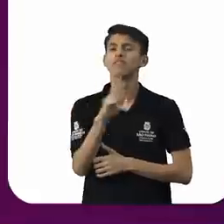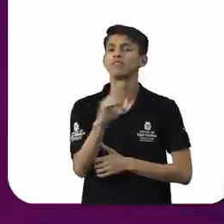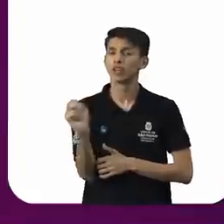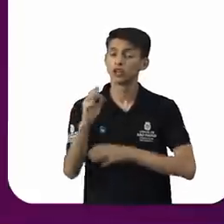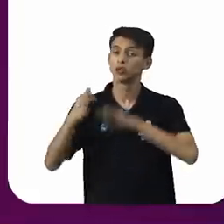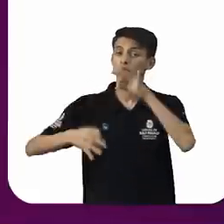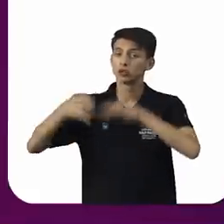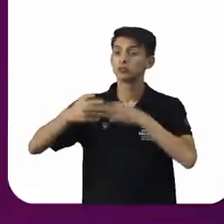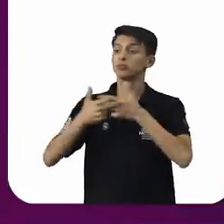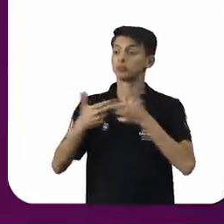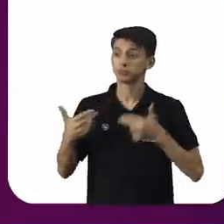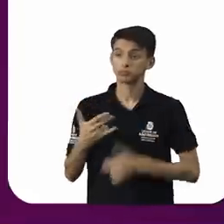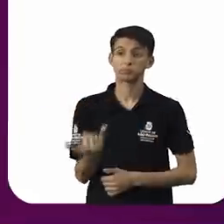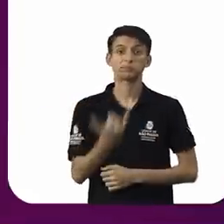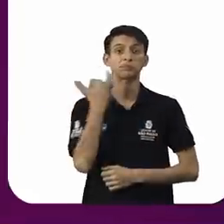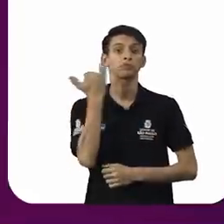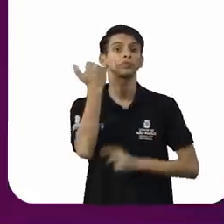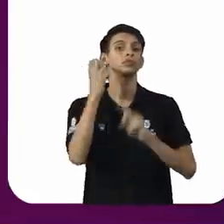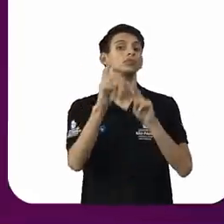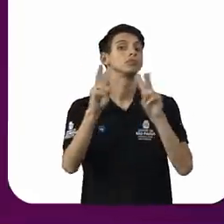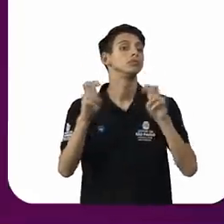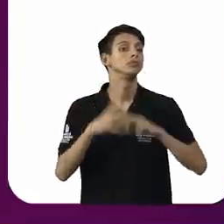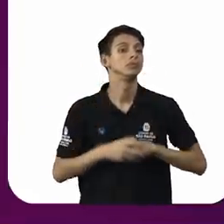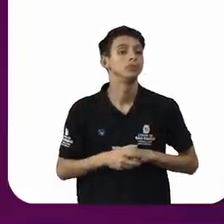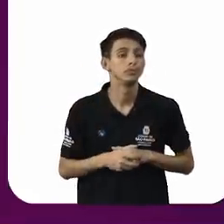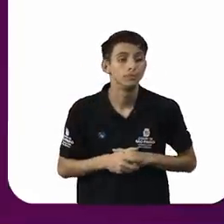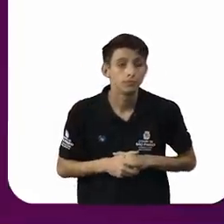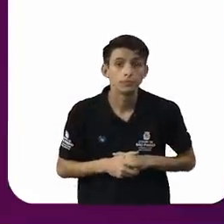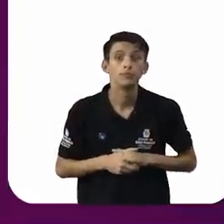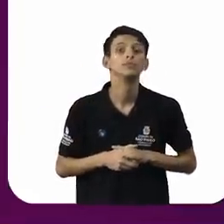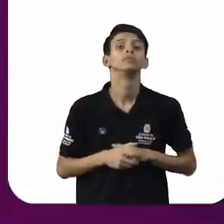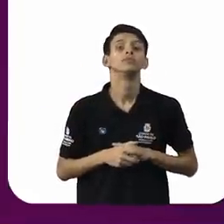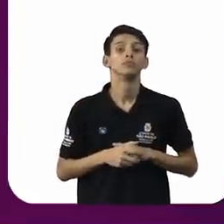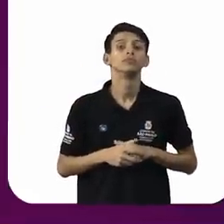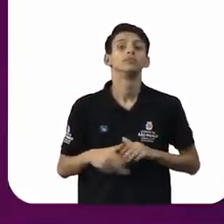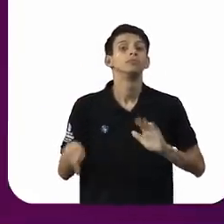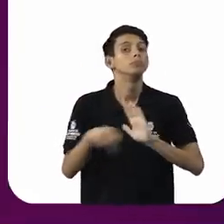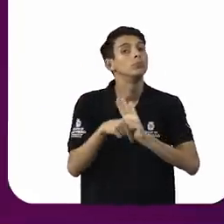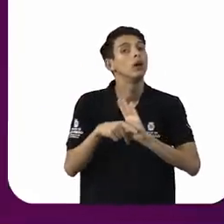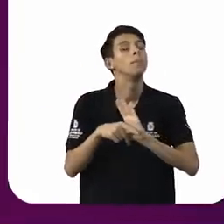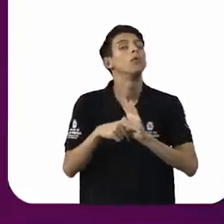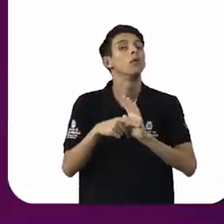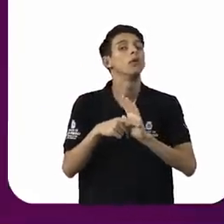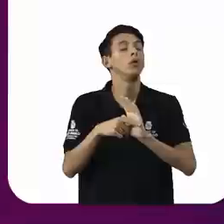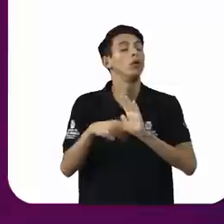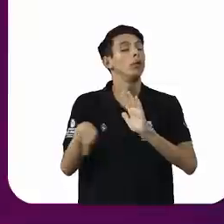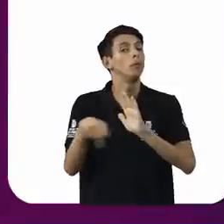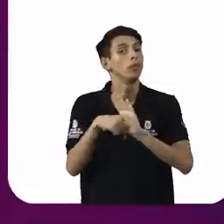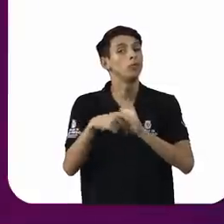importantíssima que diz respeito à fixação de símbolo religioso em repartição pública.